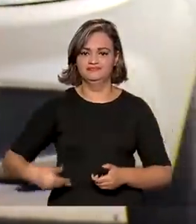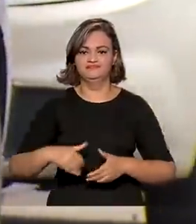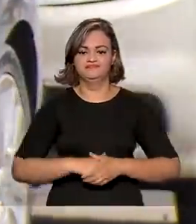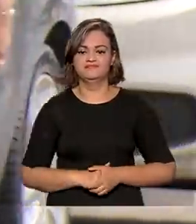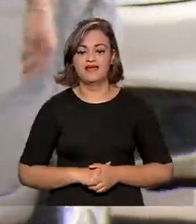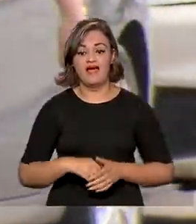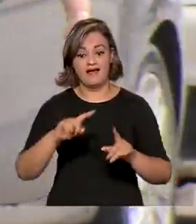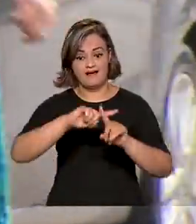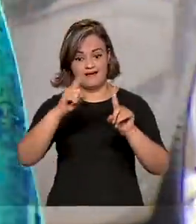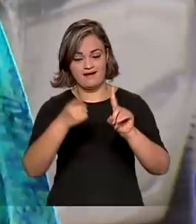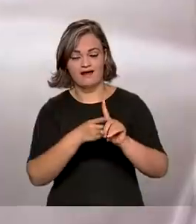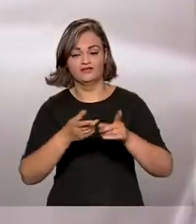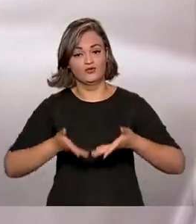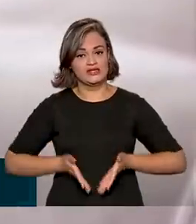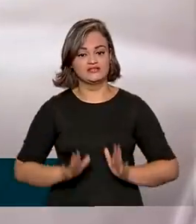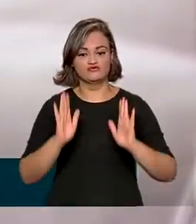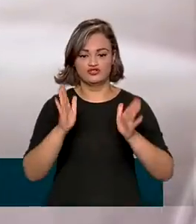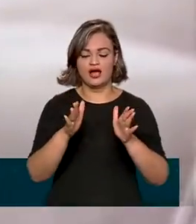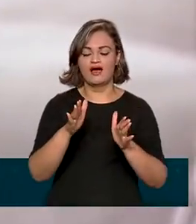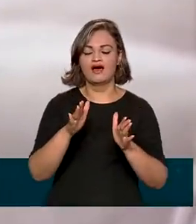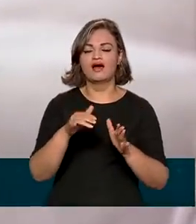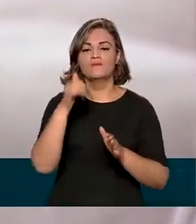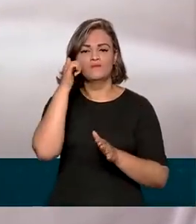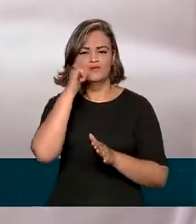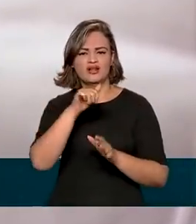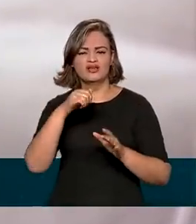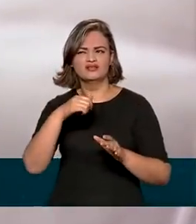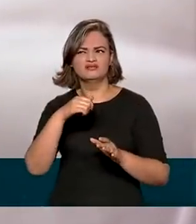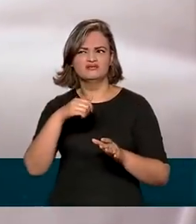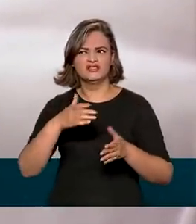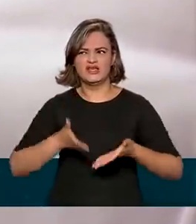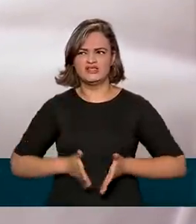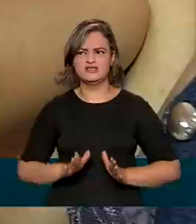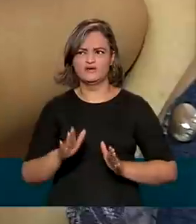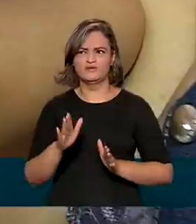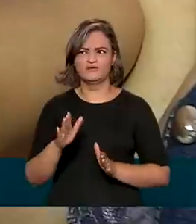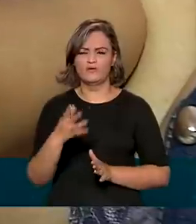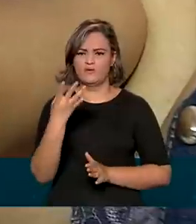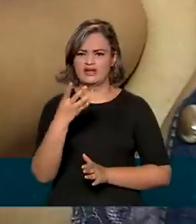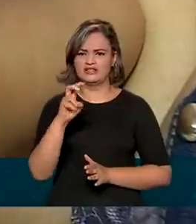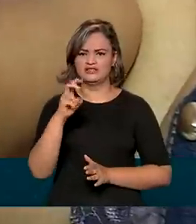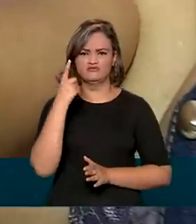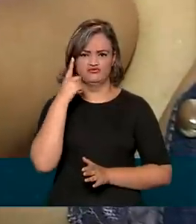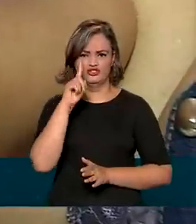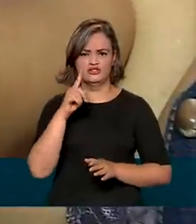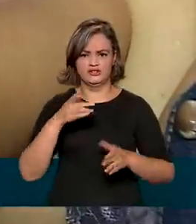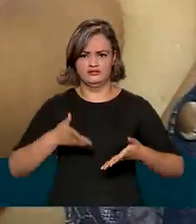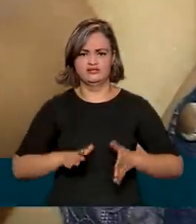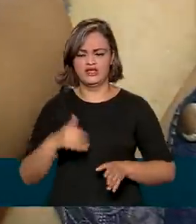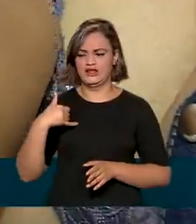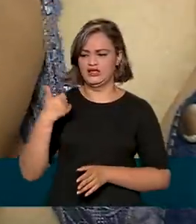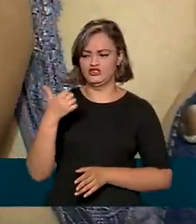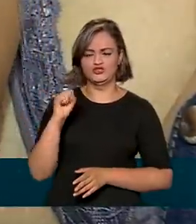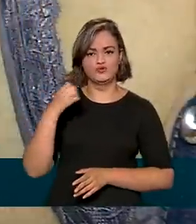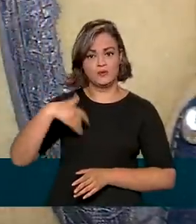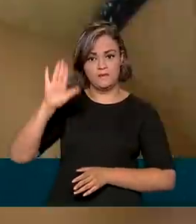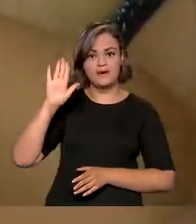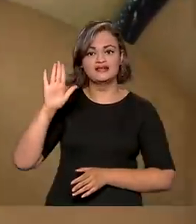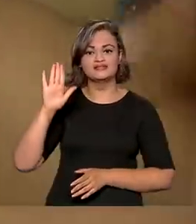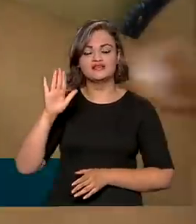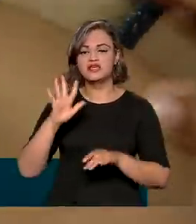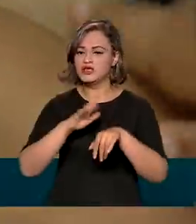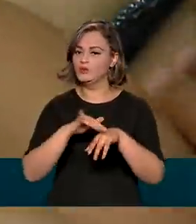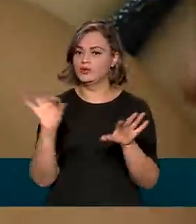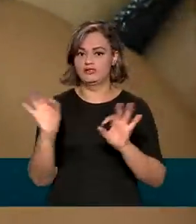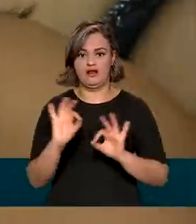Grávidas e puérperas, mulheres que tiveram filhos há até 45 dias, com mais de 18 anos e